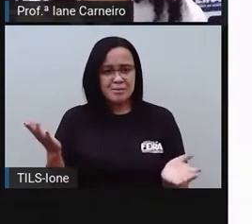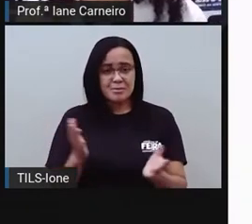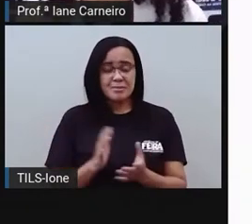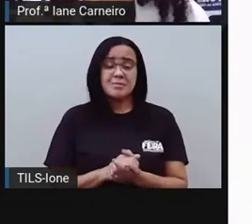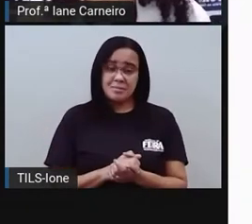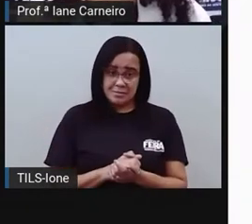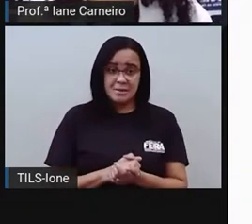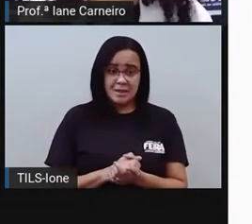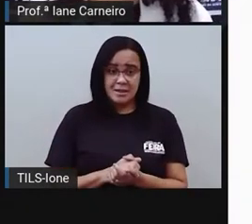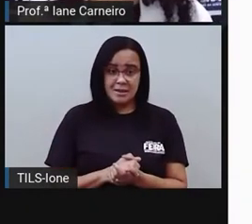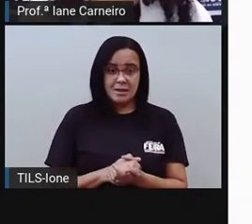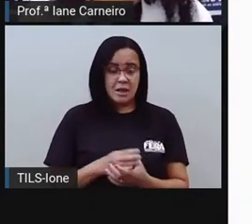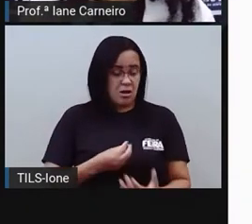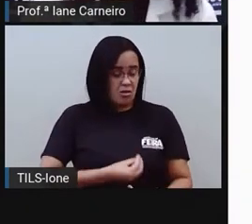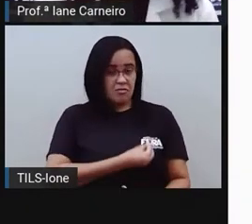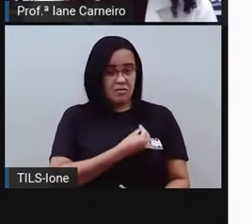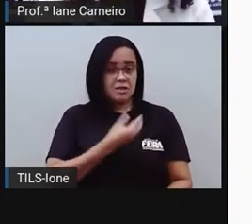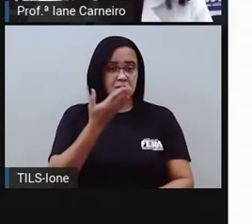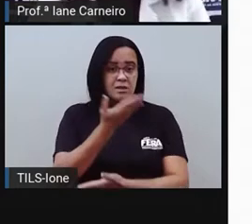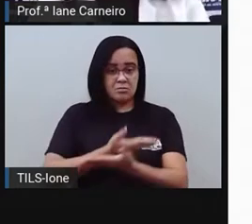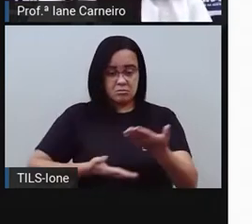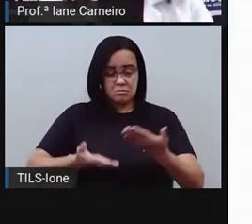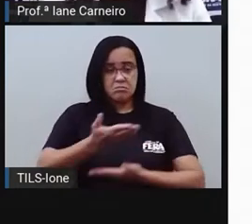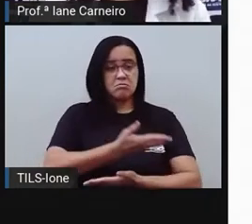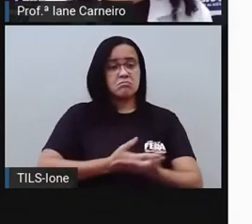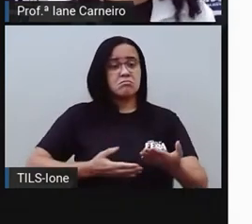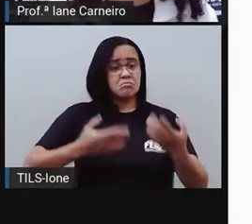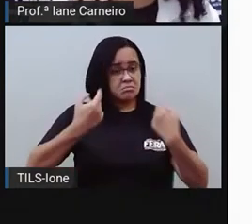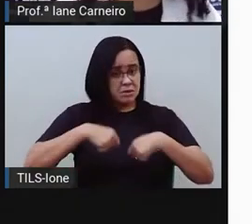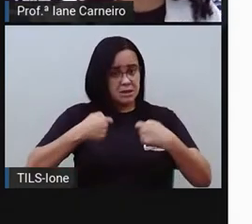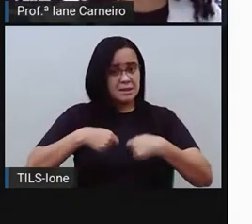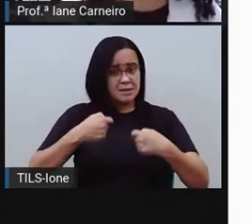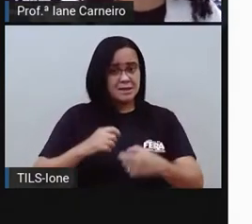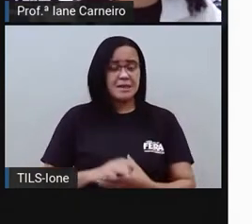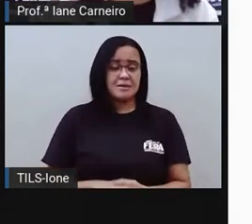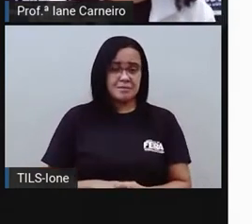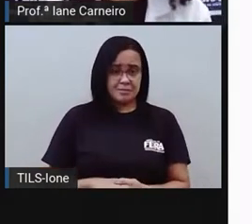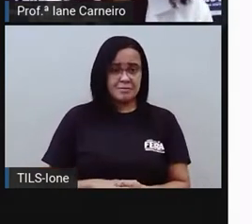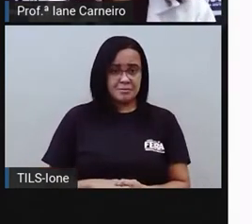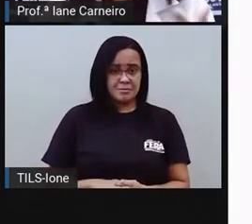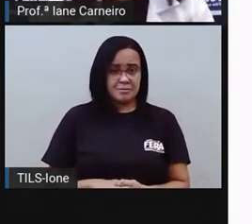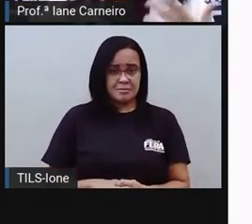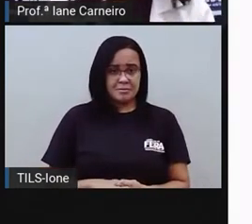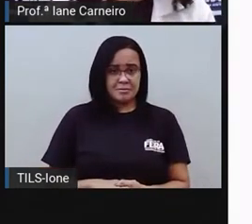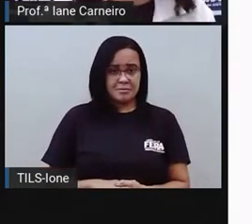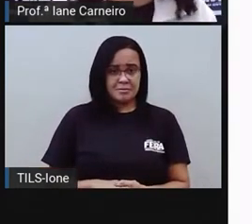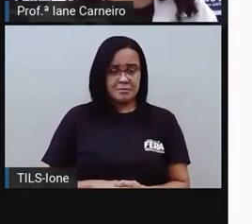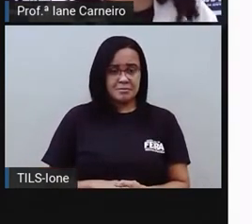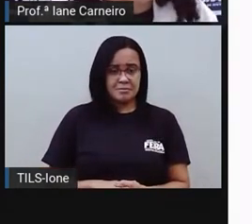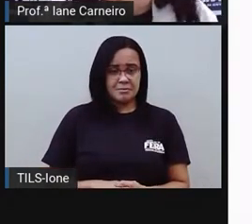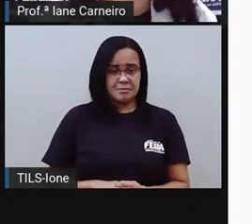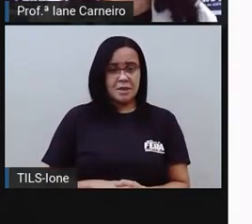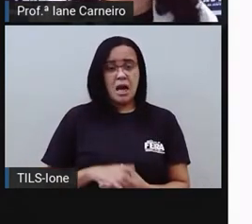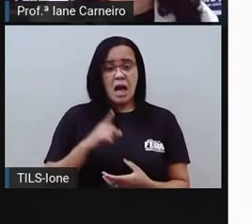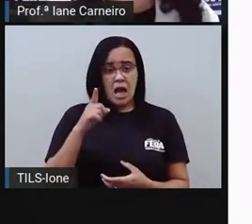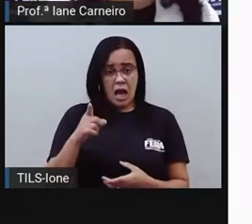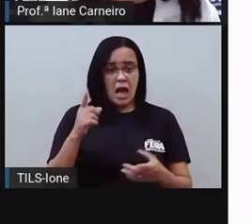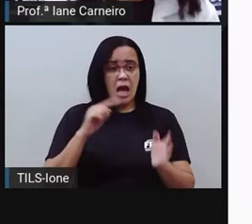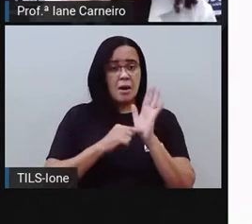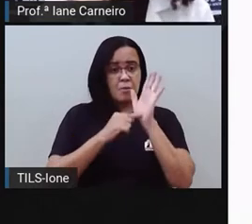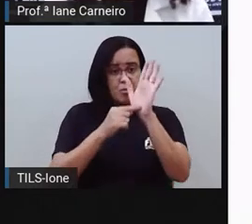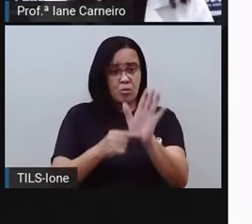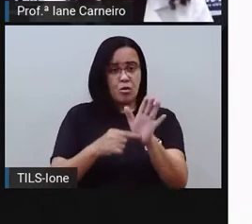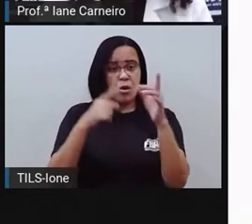harmonia. E aí eu queria trazer para vocês essa música, mas infelizmente a Pró não tem como reproduzir ela aqui.